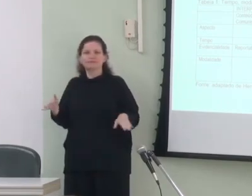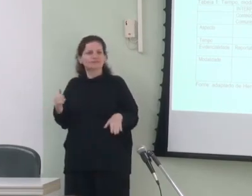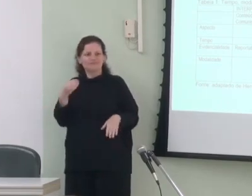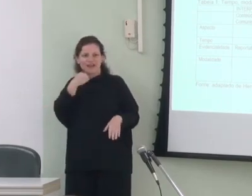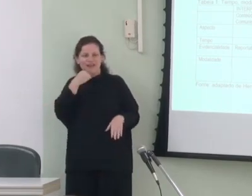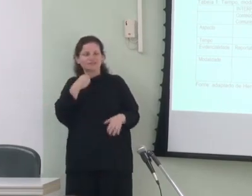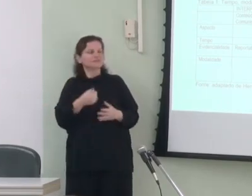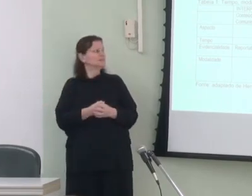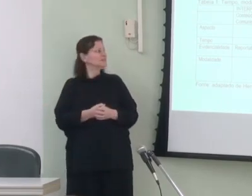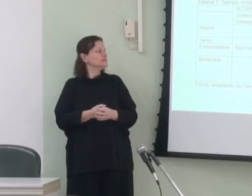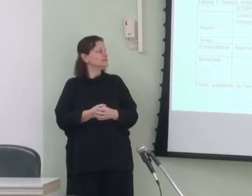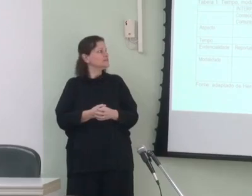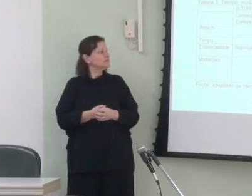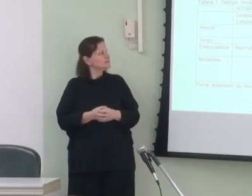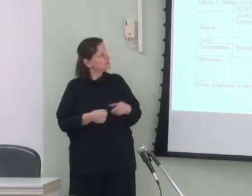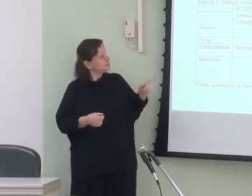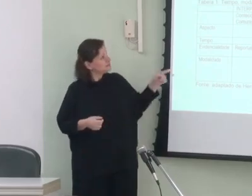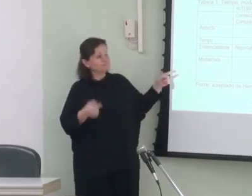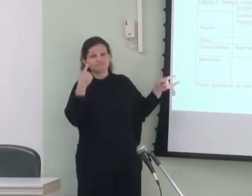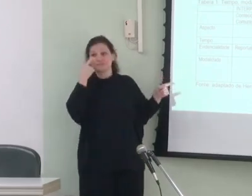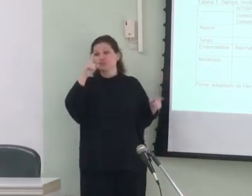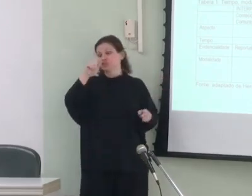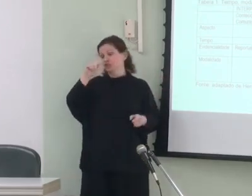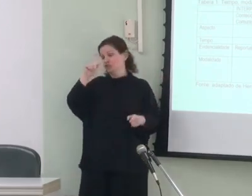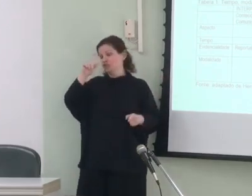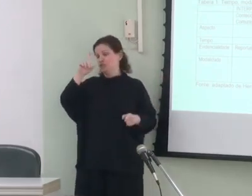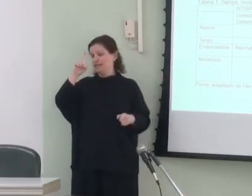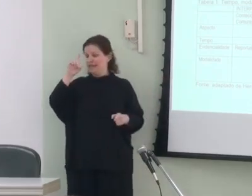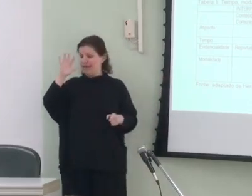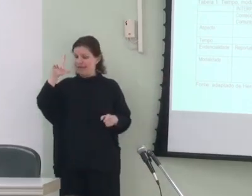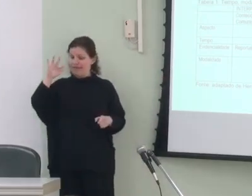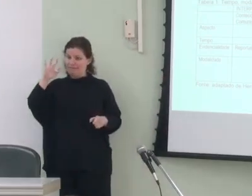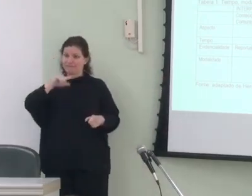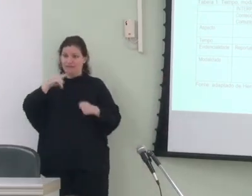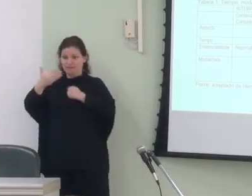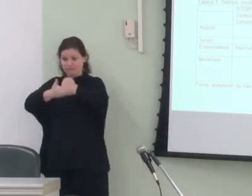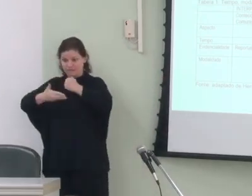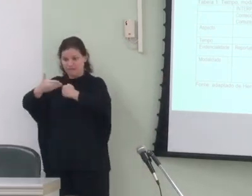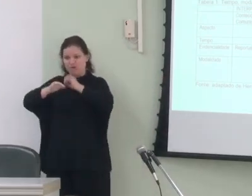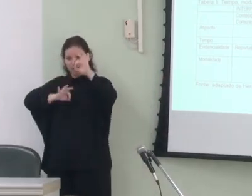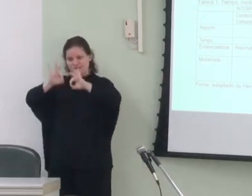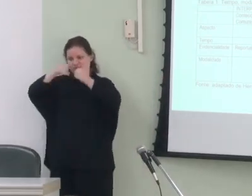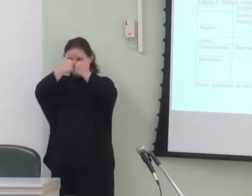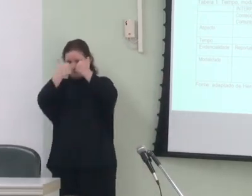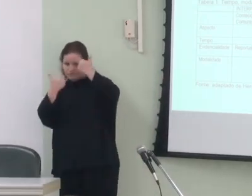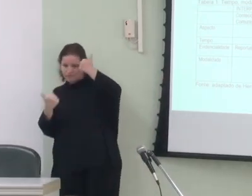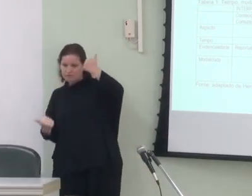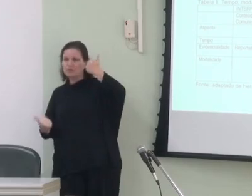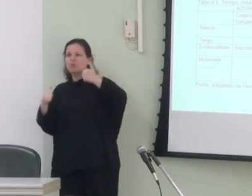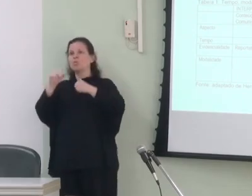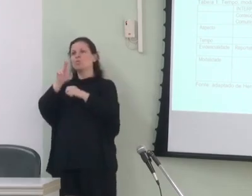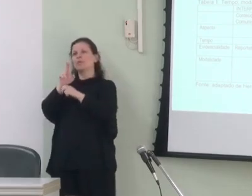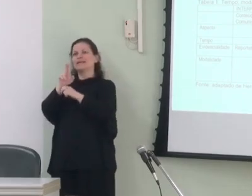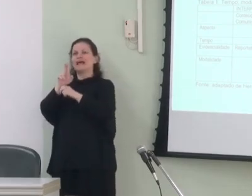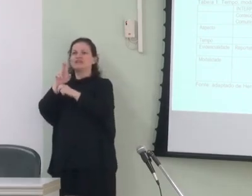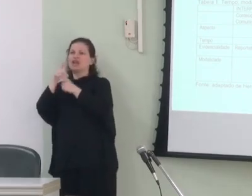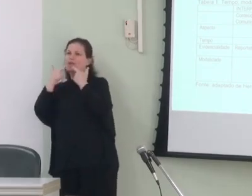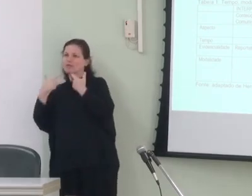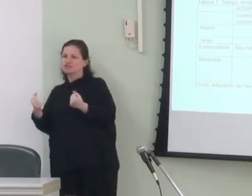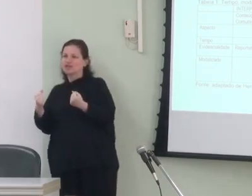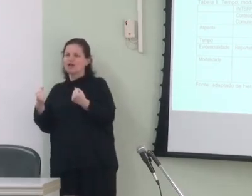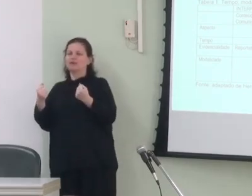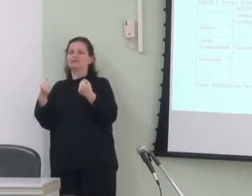Uma vez que, como vimos, a GDF tem como princípio a organização hierárquica das unidades linguísticas, as categorias